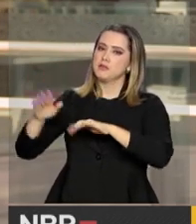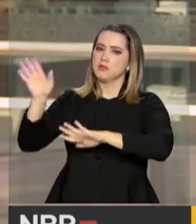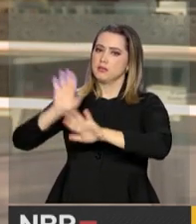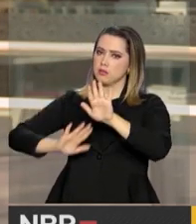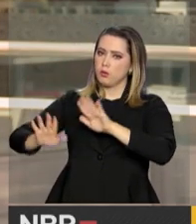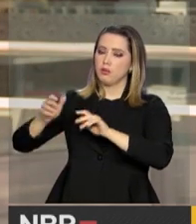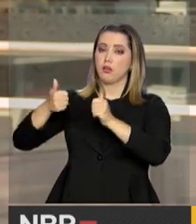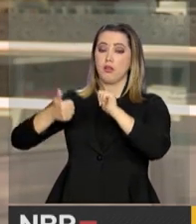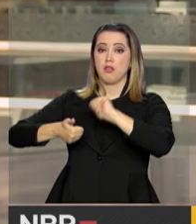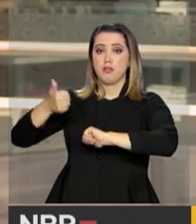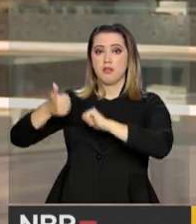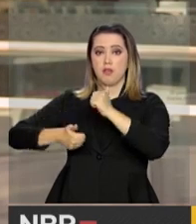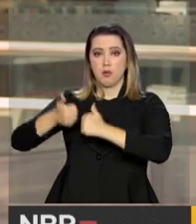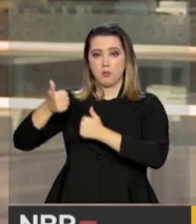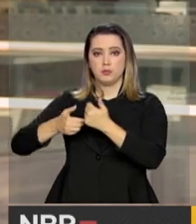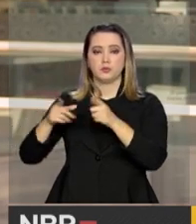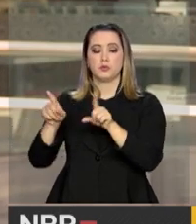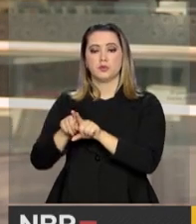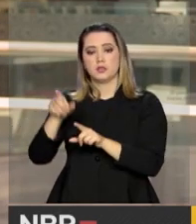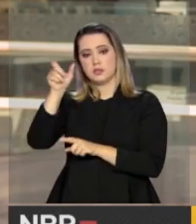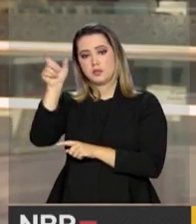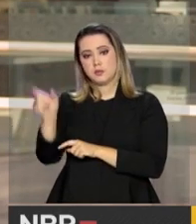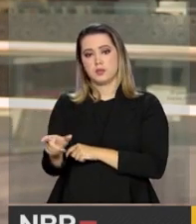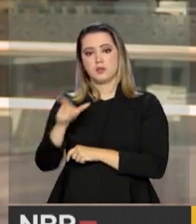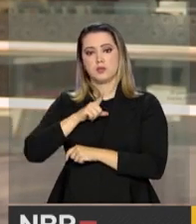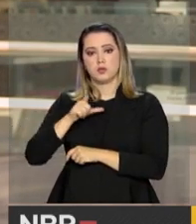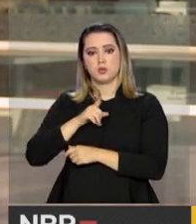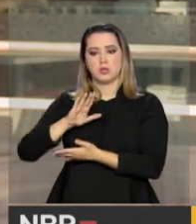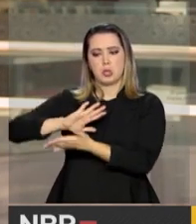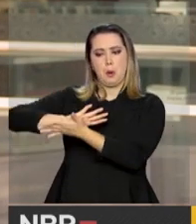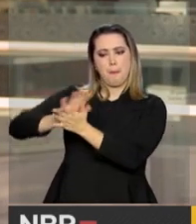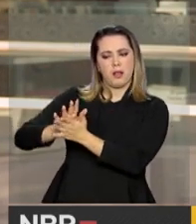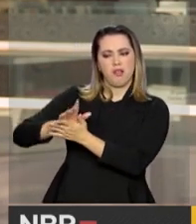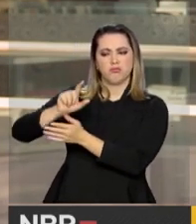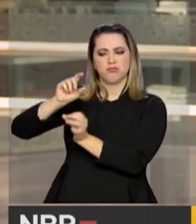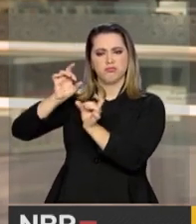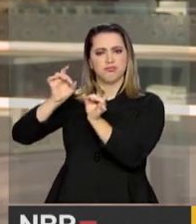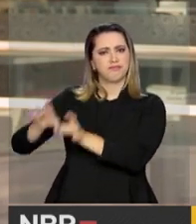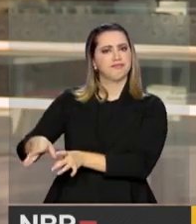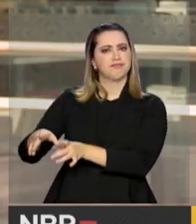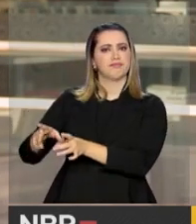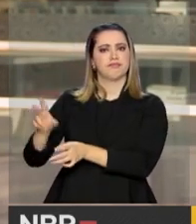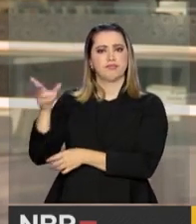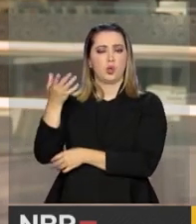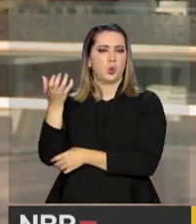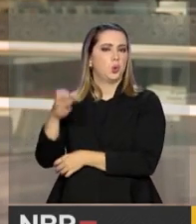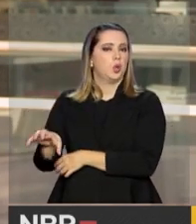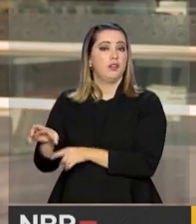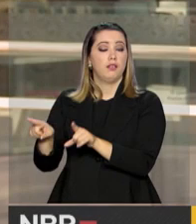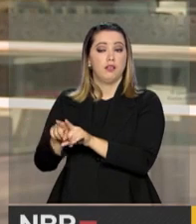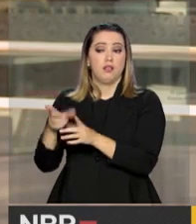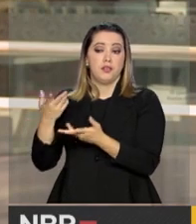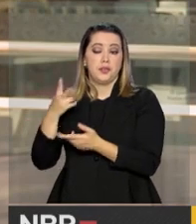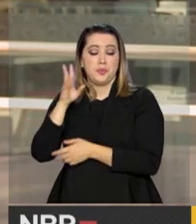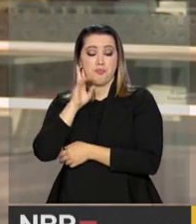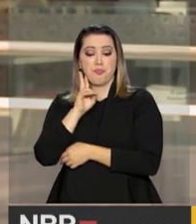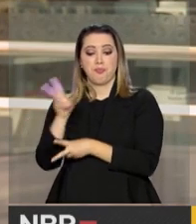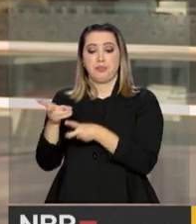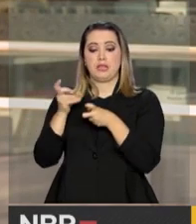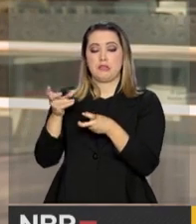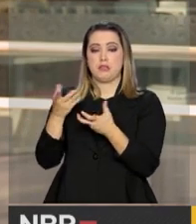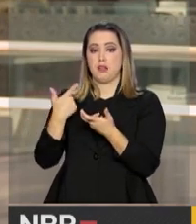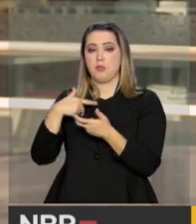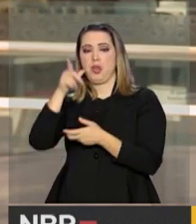pessoas, elas têm um, vou chamar de um pré-conceito. Então, elas têm uma conceituação anterior que é de